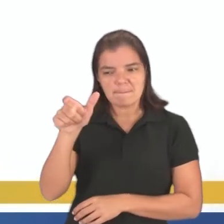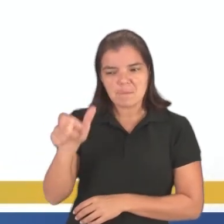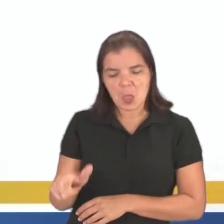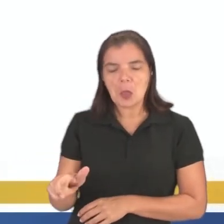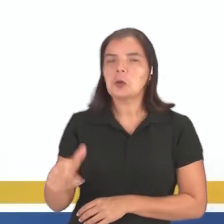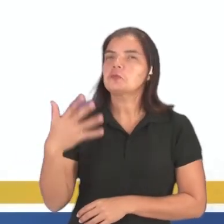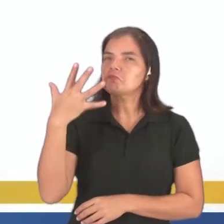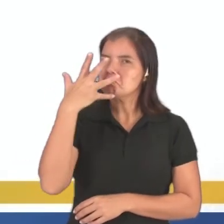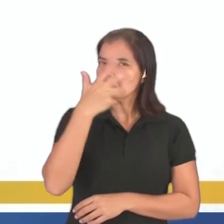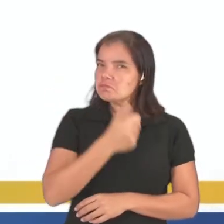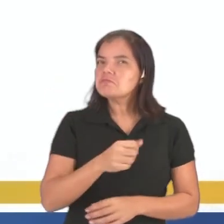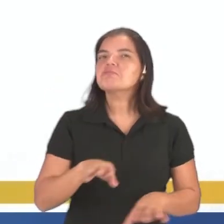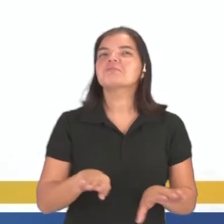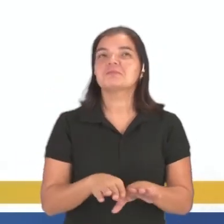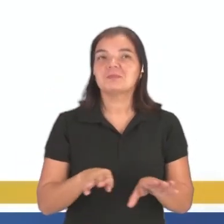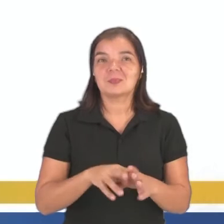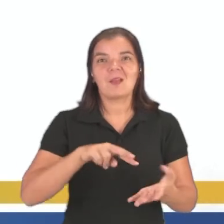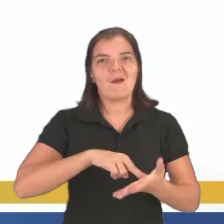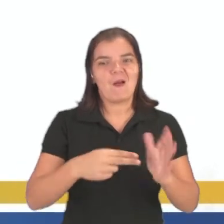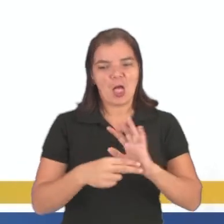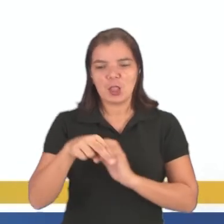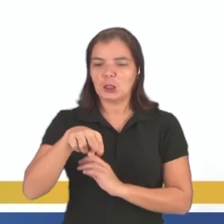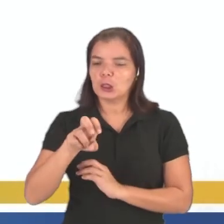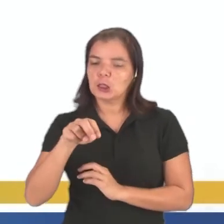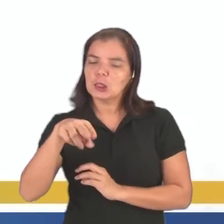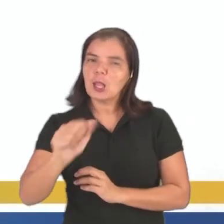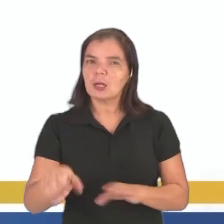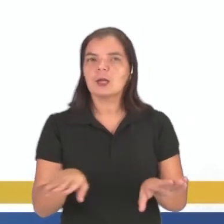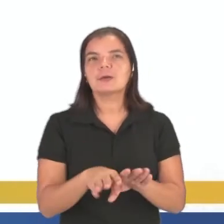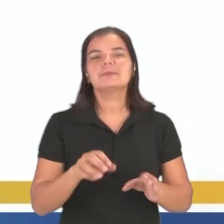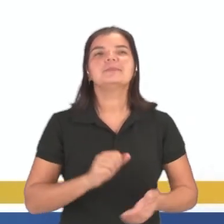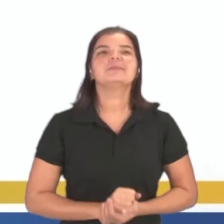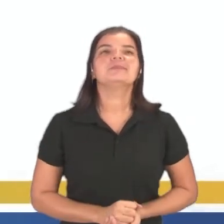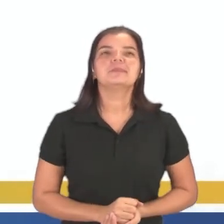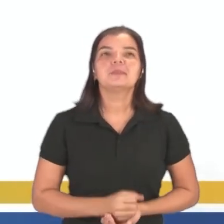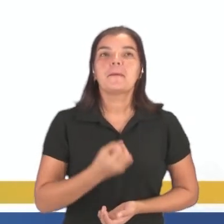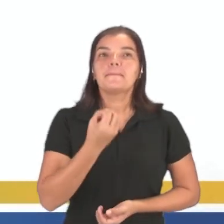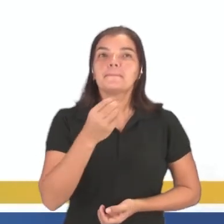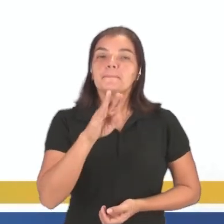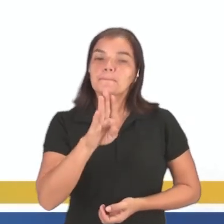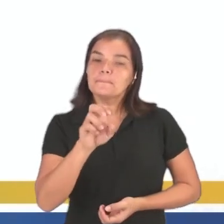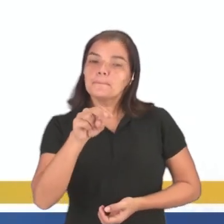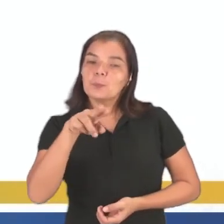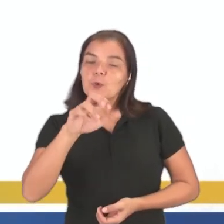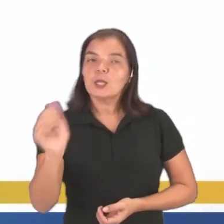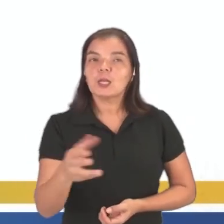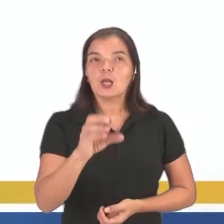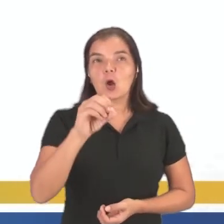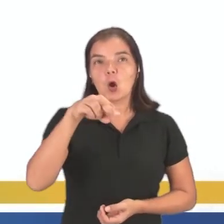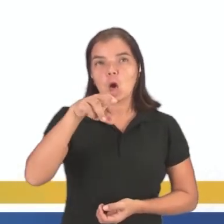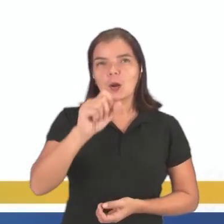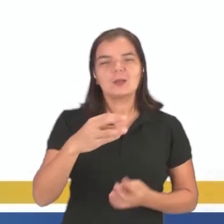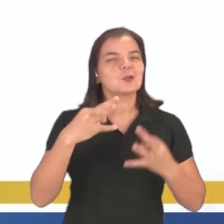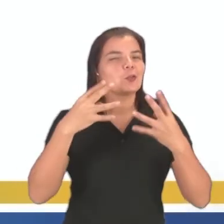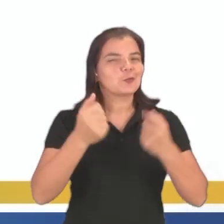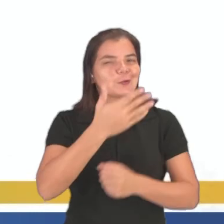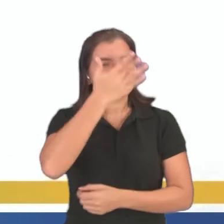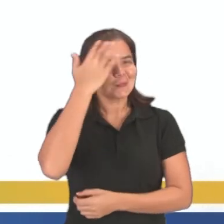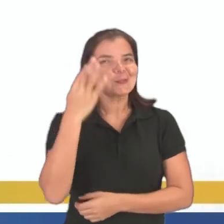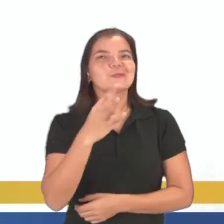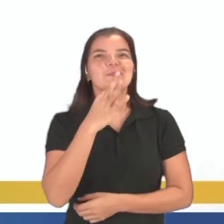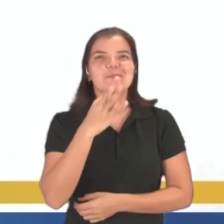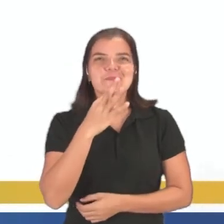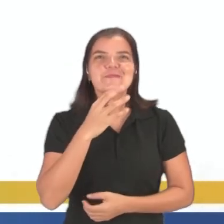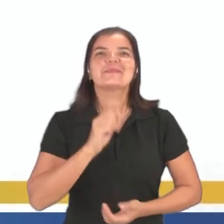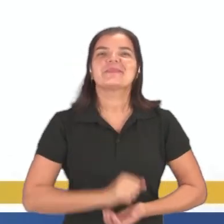nena muito guapa. Quer dizer que a menina é muito bonita, certo? Buena onda. Bom, isso aí, pessoal, acho que todo mundo conhece alguém que